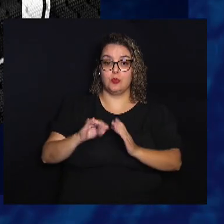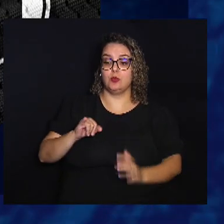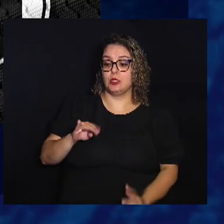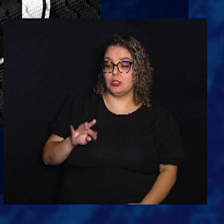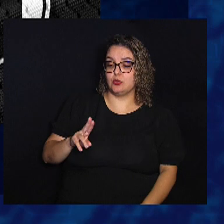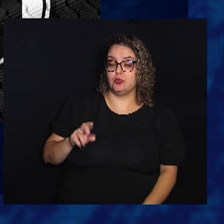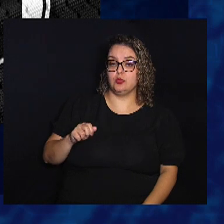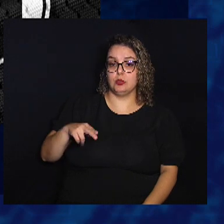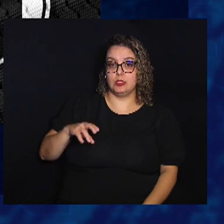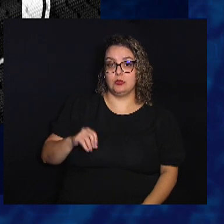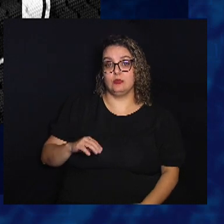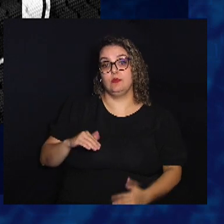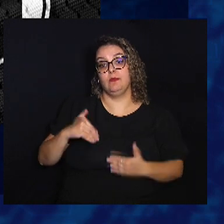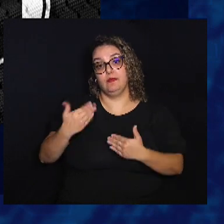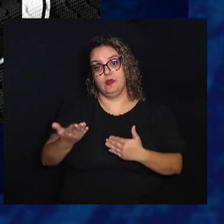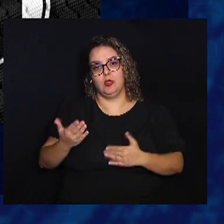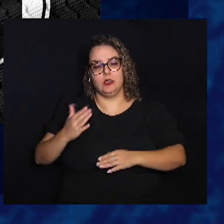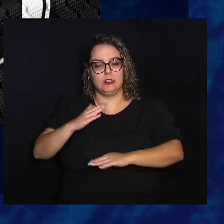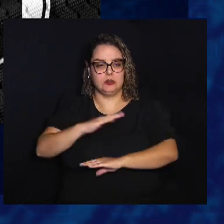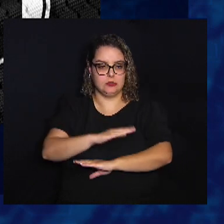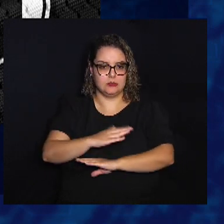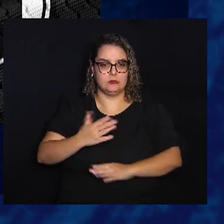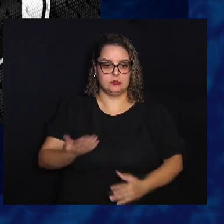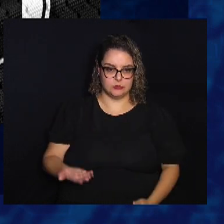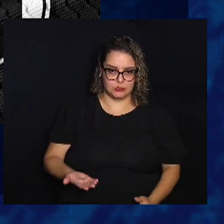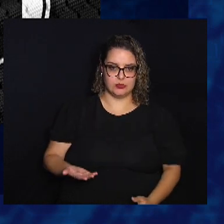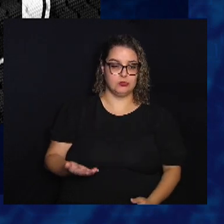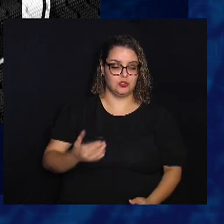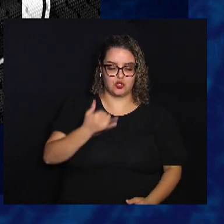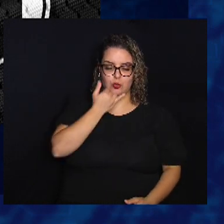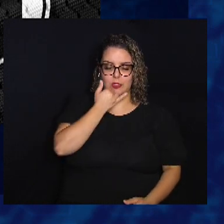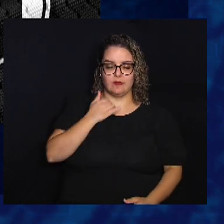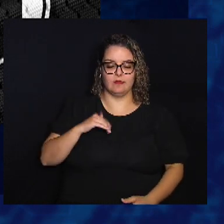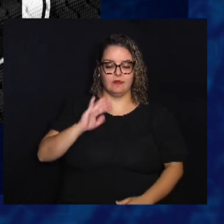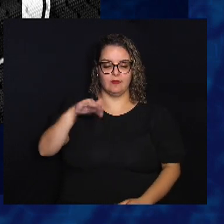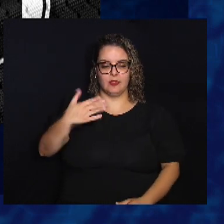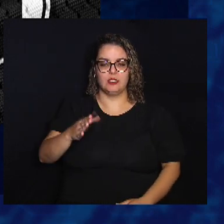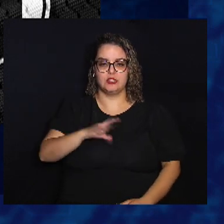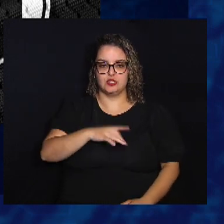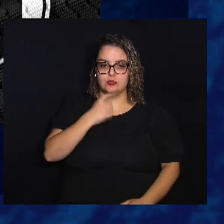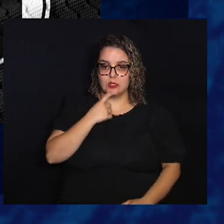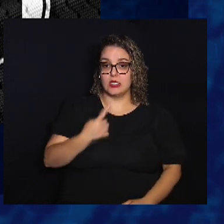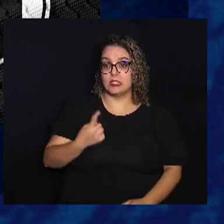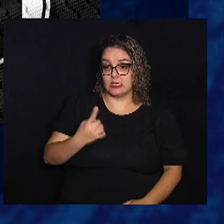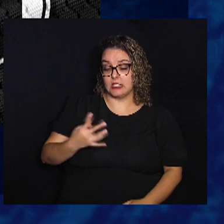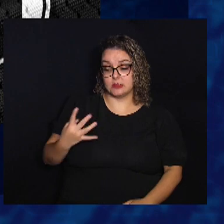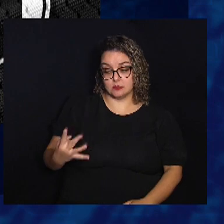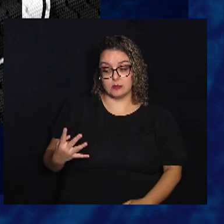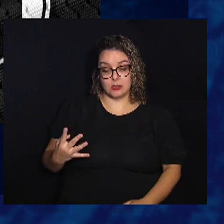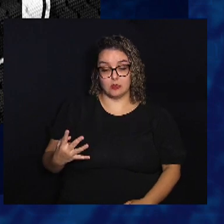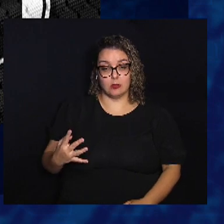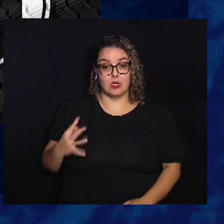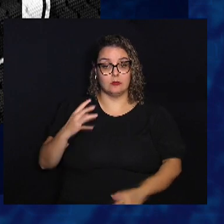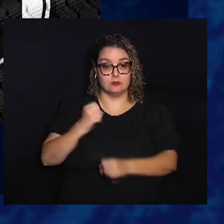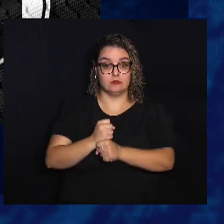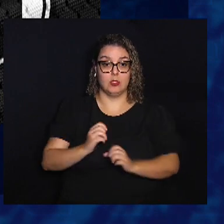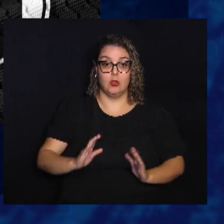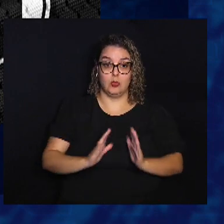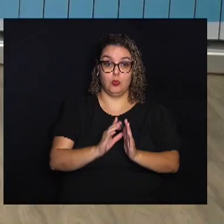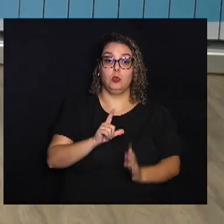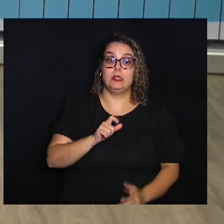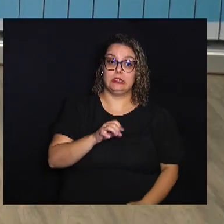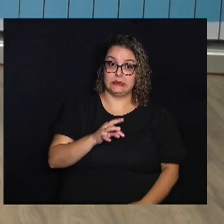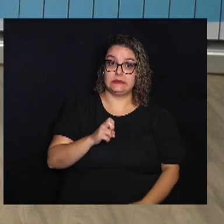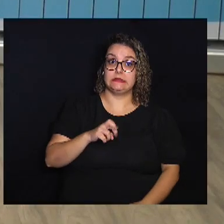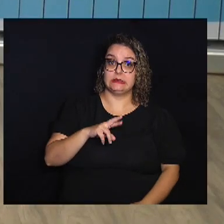Fora de casa Às quatro horas Da tarde Ponte Está na décima Quarta colocação Com seis pontos Enfrenta O Lantena